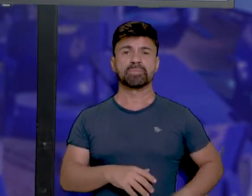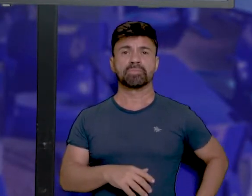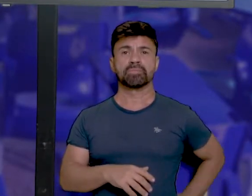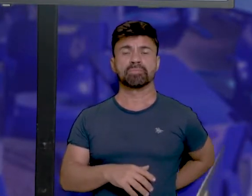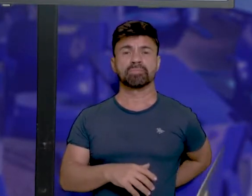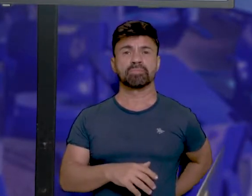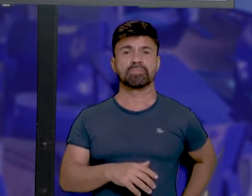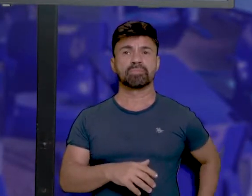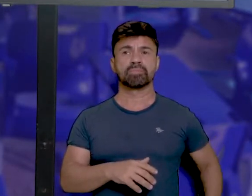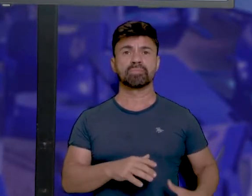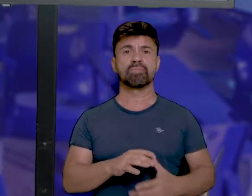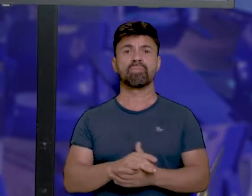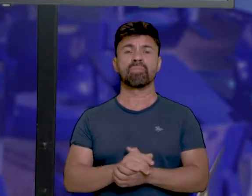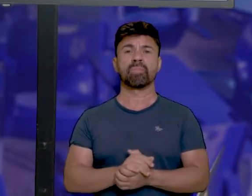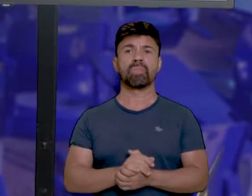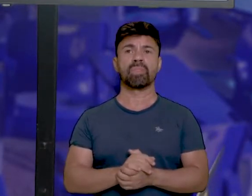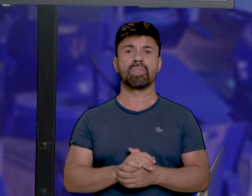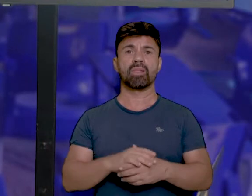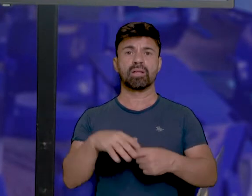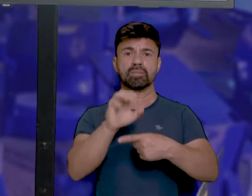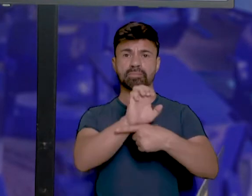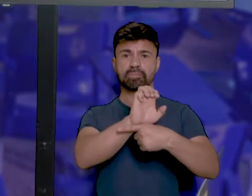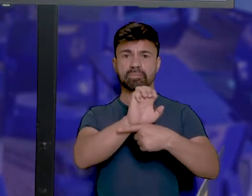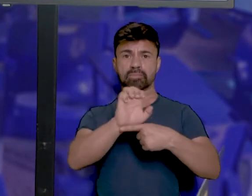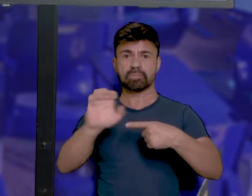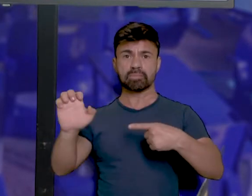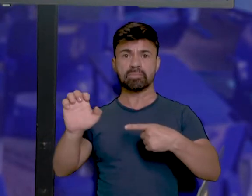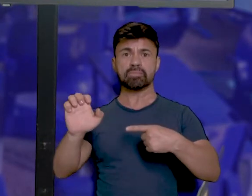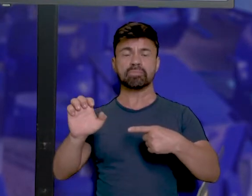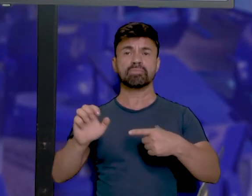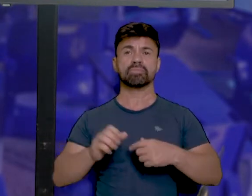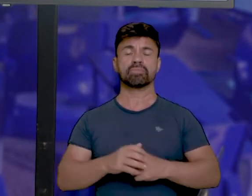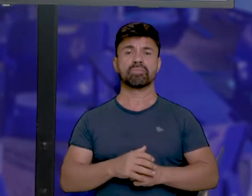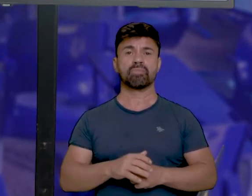Onde alinha do Equador e mostra esses continentes alongados.